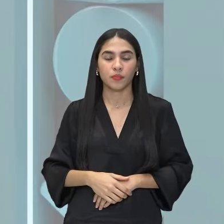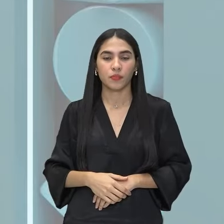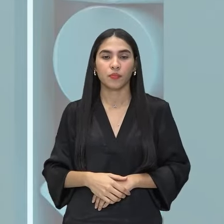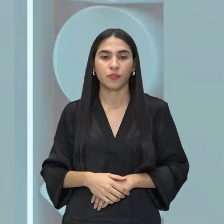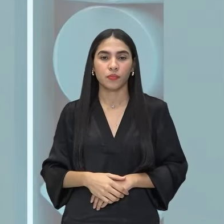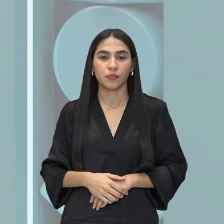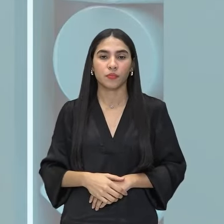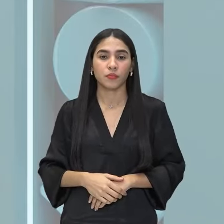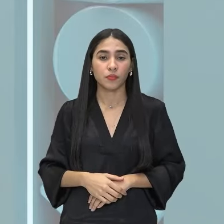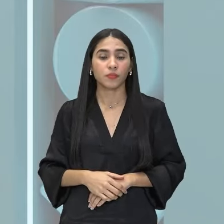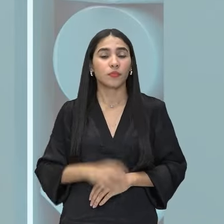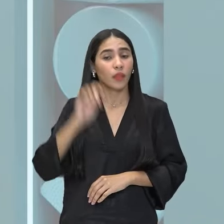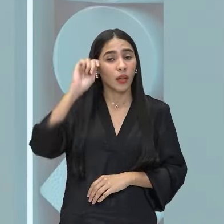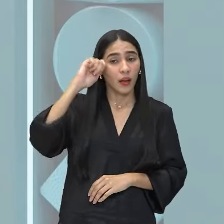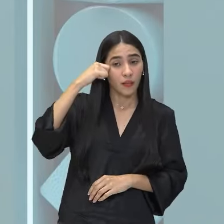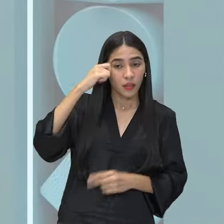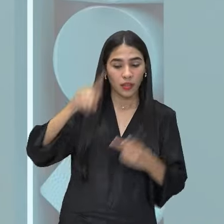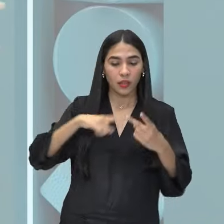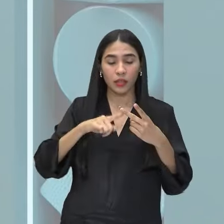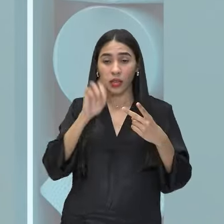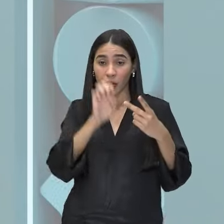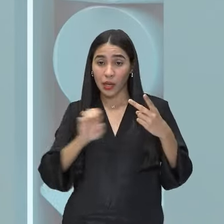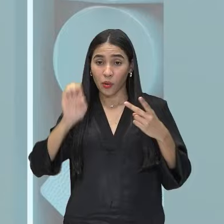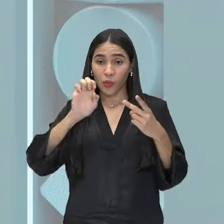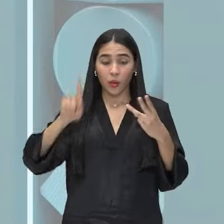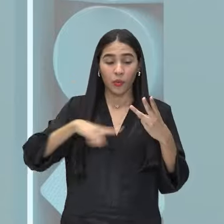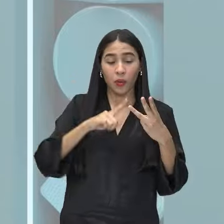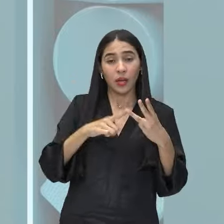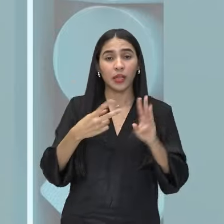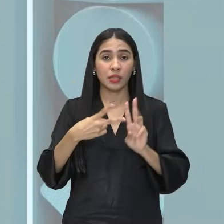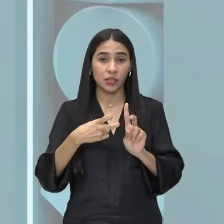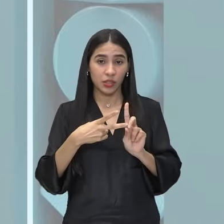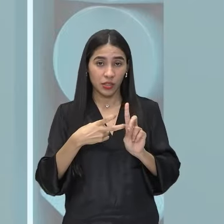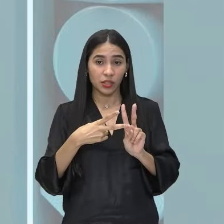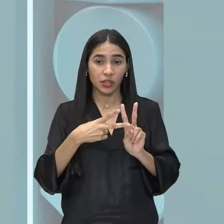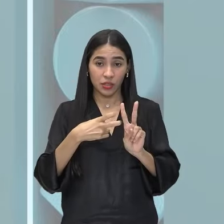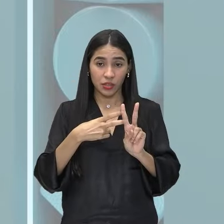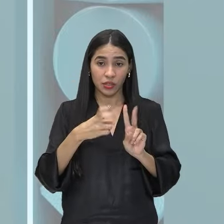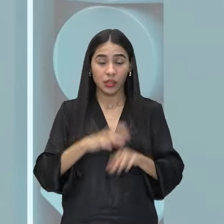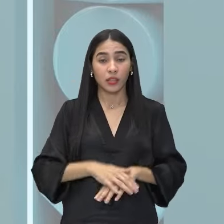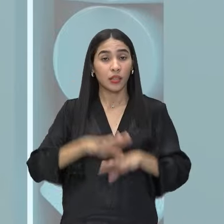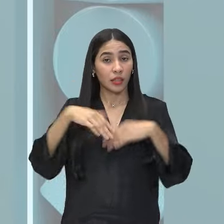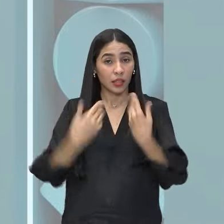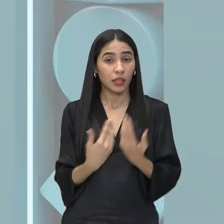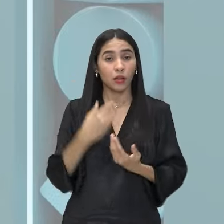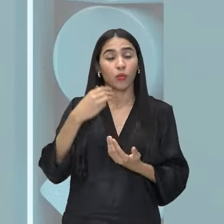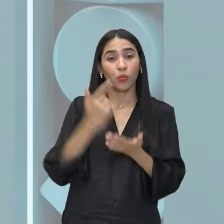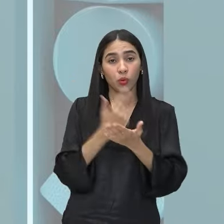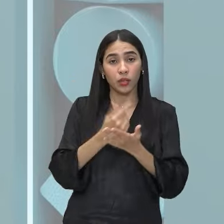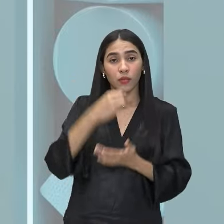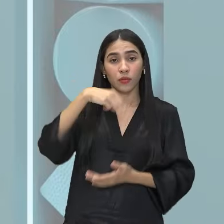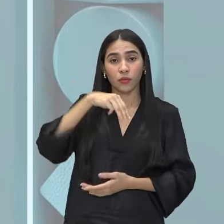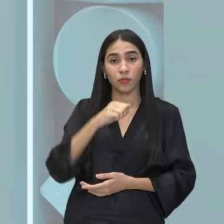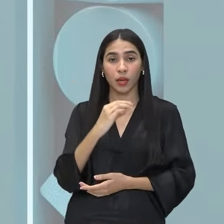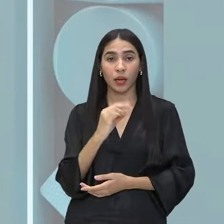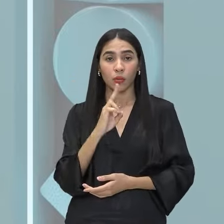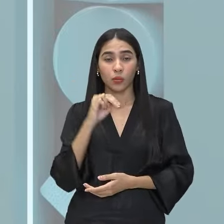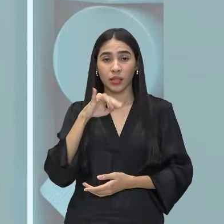vamos dizer assim, africanos, europeus e indígenas. Então, Macunaíma foi composto dessa forma justamente